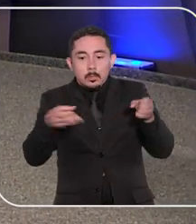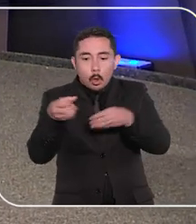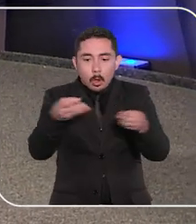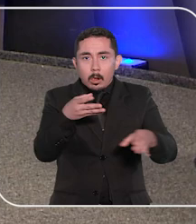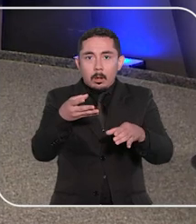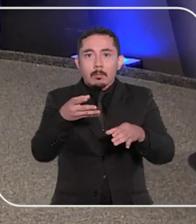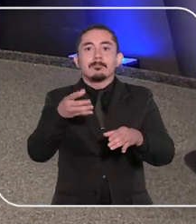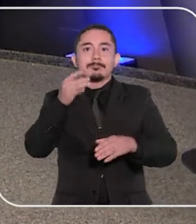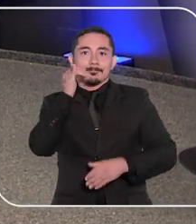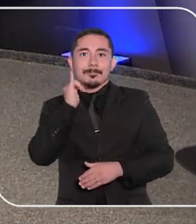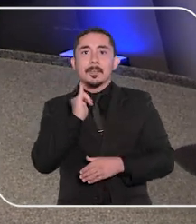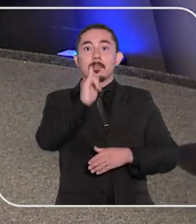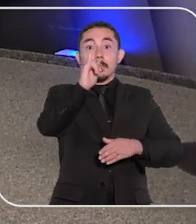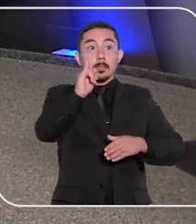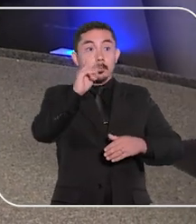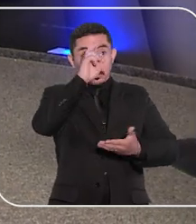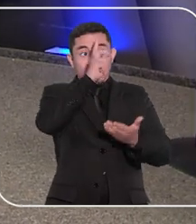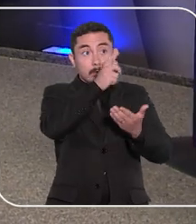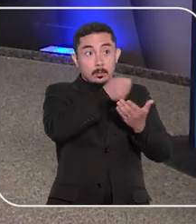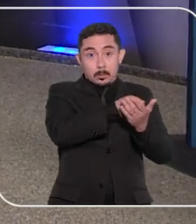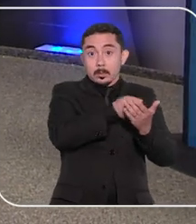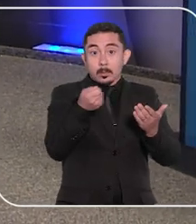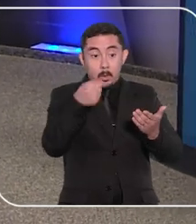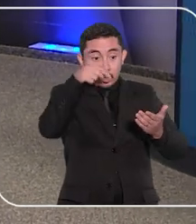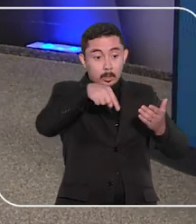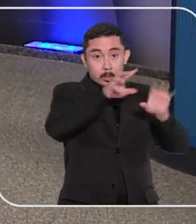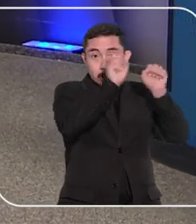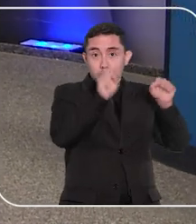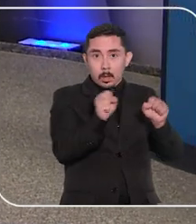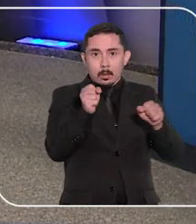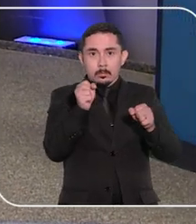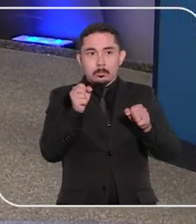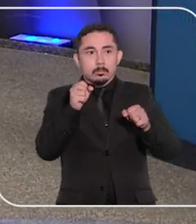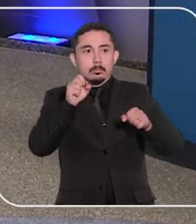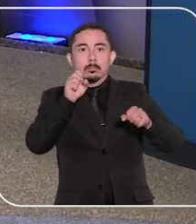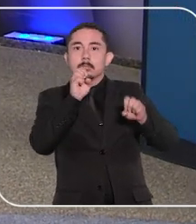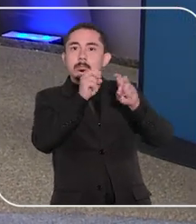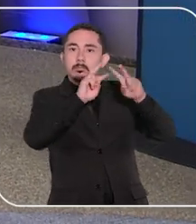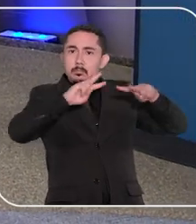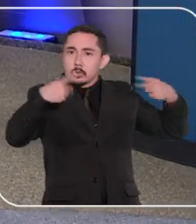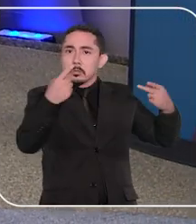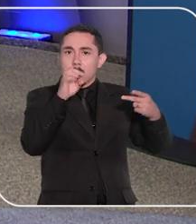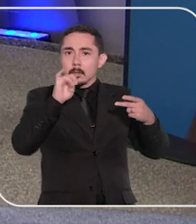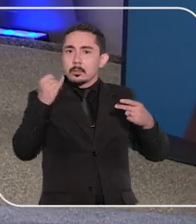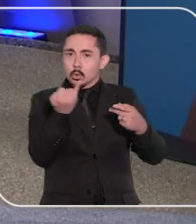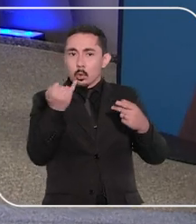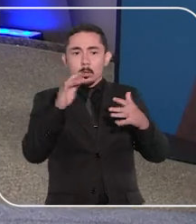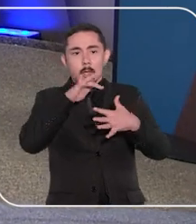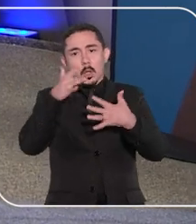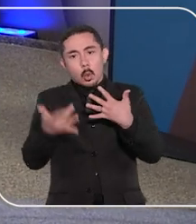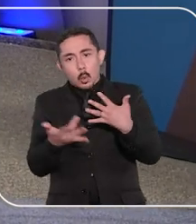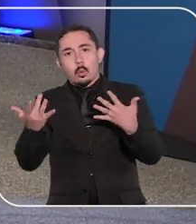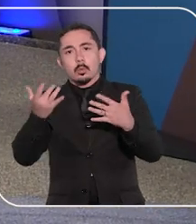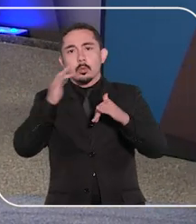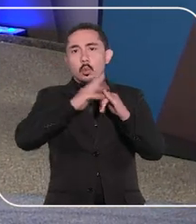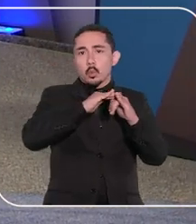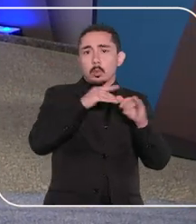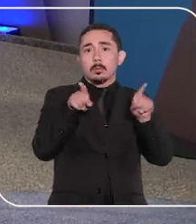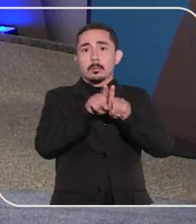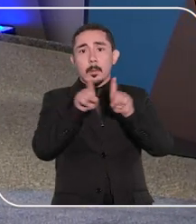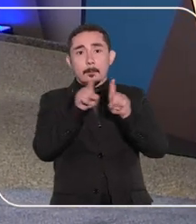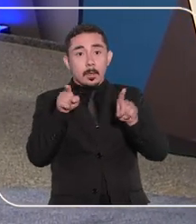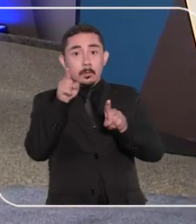te atualizando as decisões do tribunal pelos canais do STJ nas nossas redes sociais no Youtube